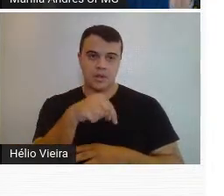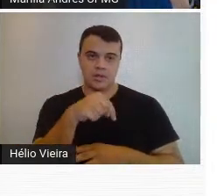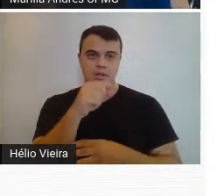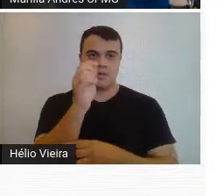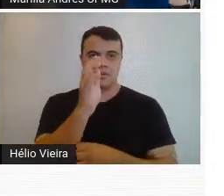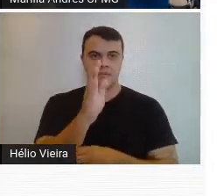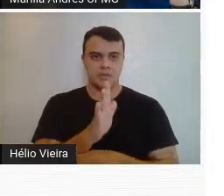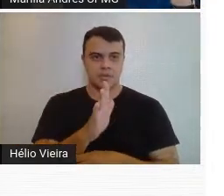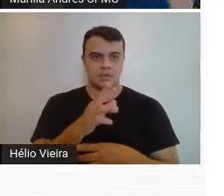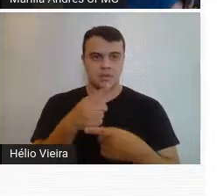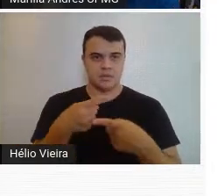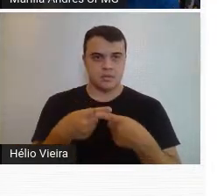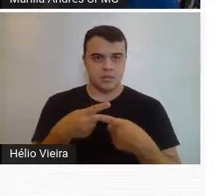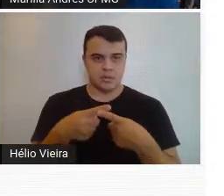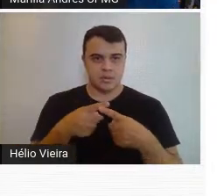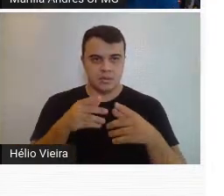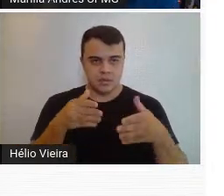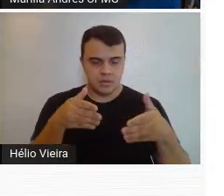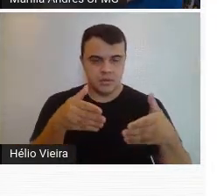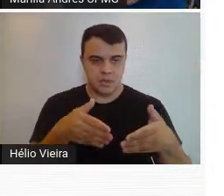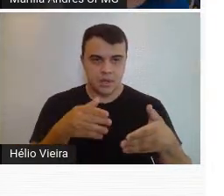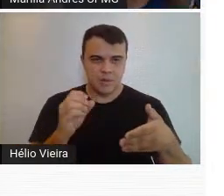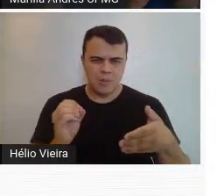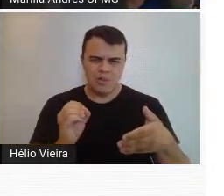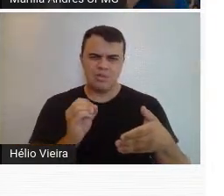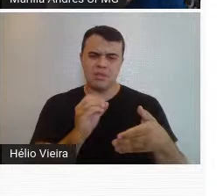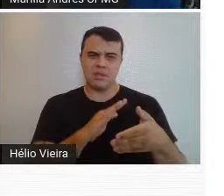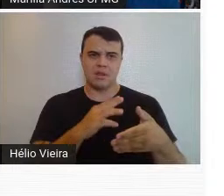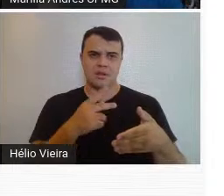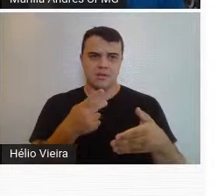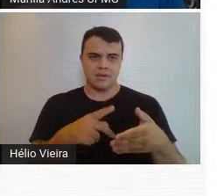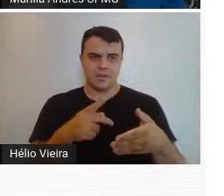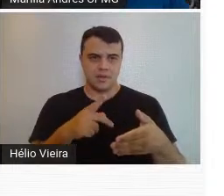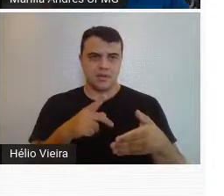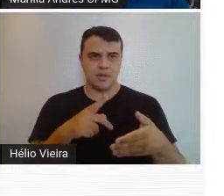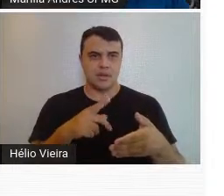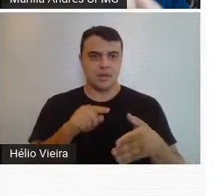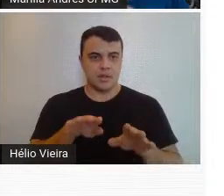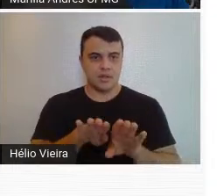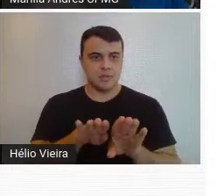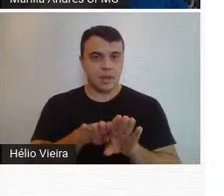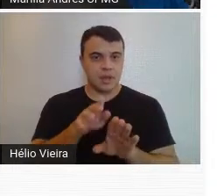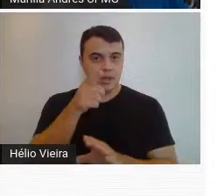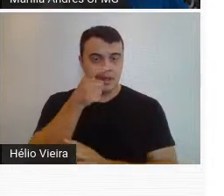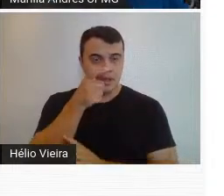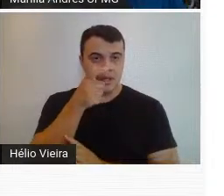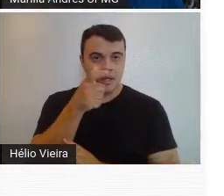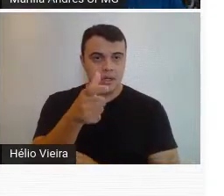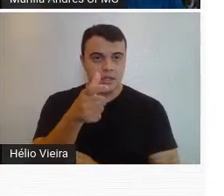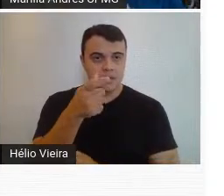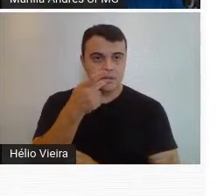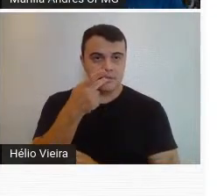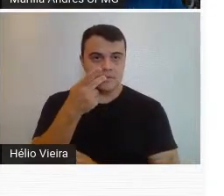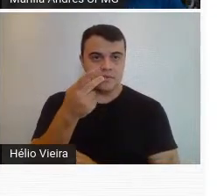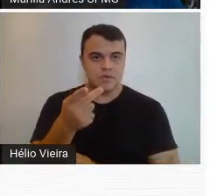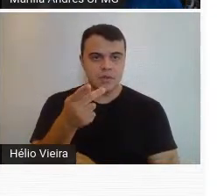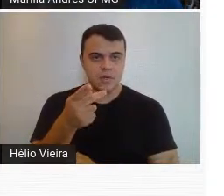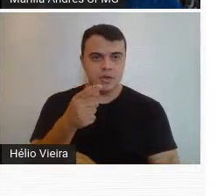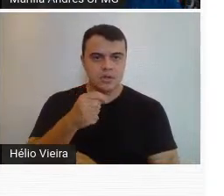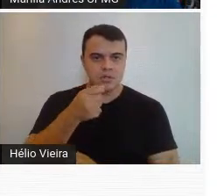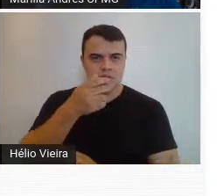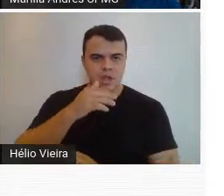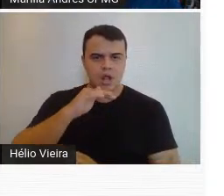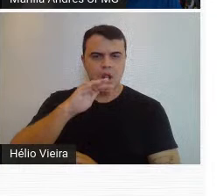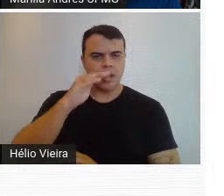Brasil, uma arquitetura genuinamente moderna de Niemeyer, e é interessante ver como ele pegou essas linhas